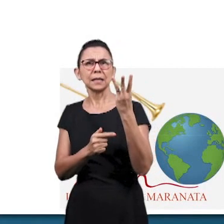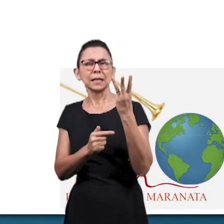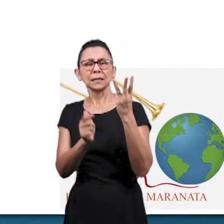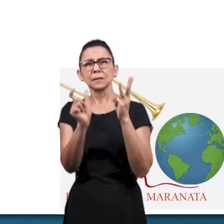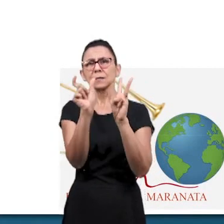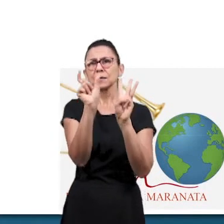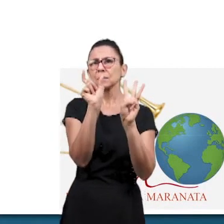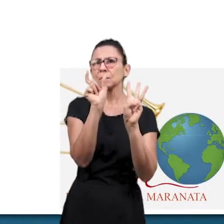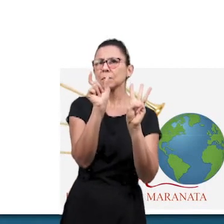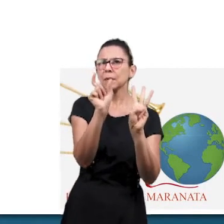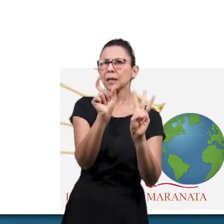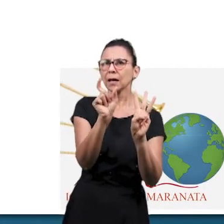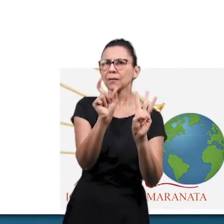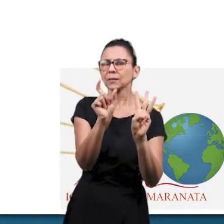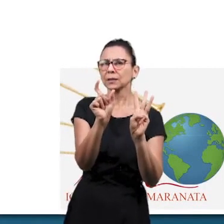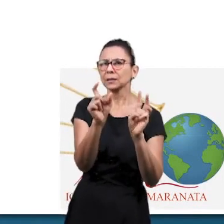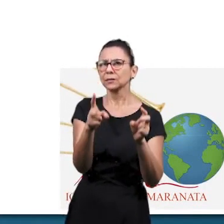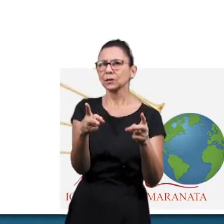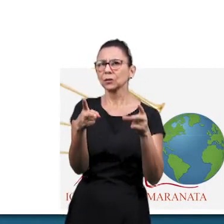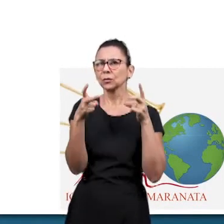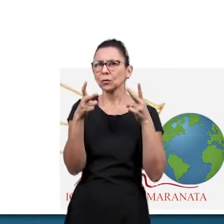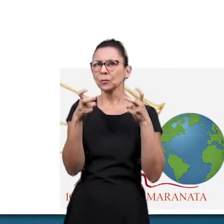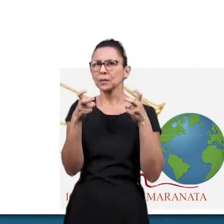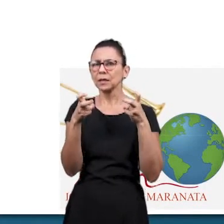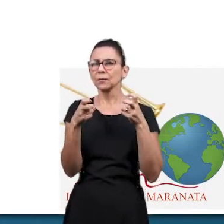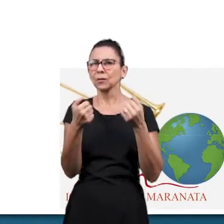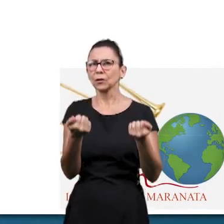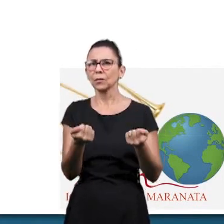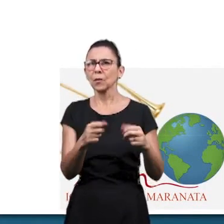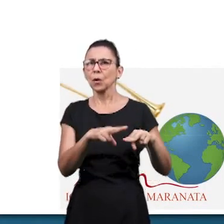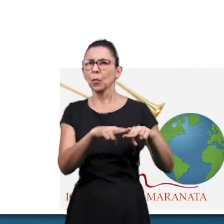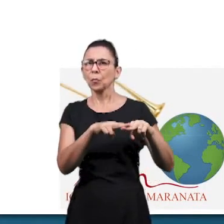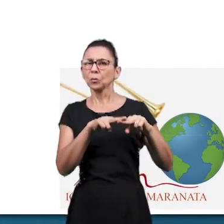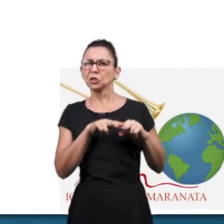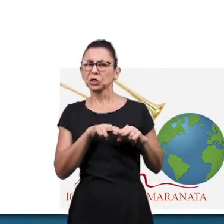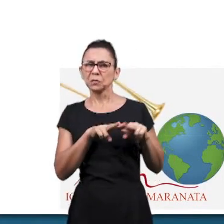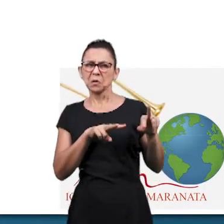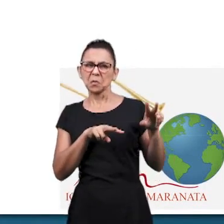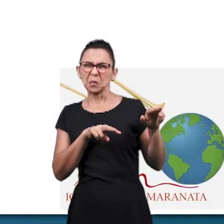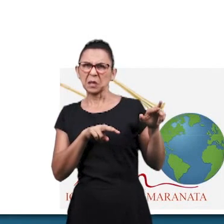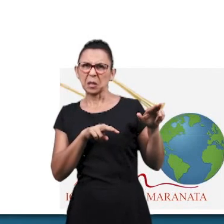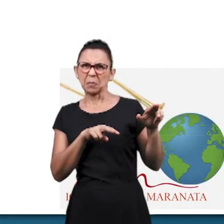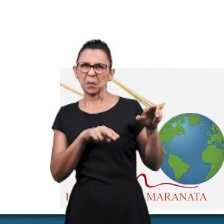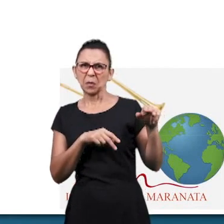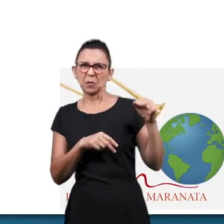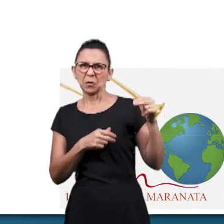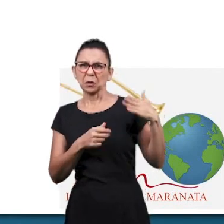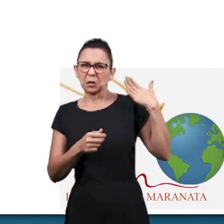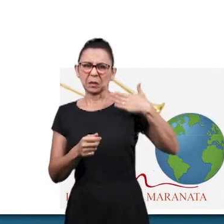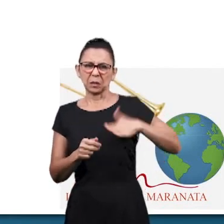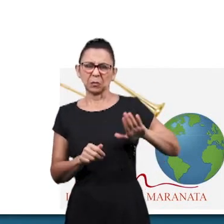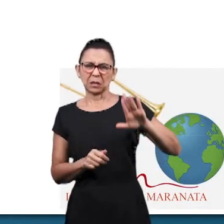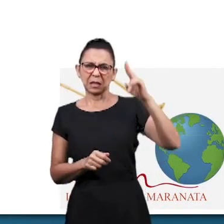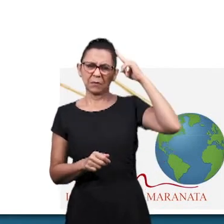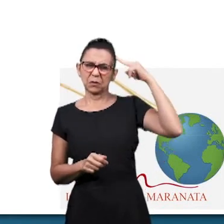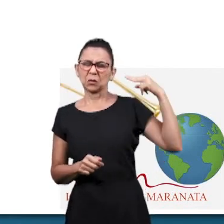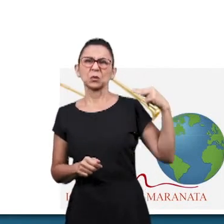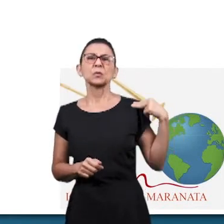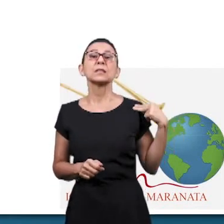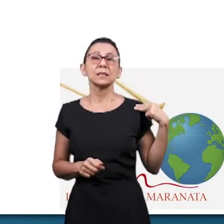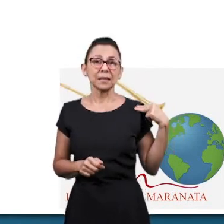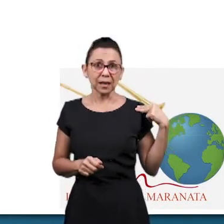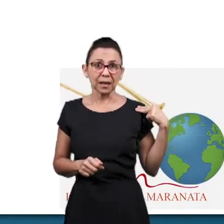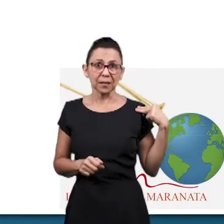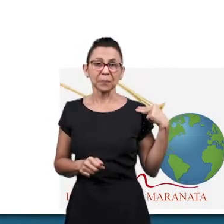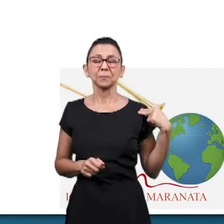que identificaram os motivos pelos quais os irmãos de José não gostavam dele. Muito bem,